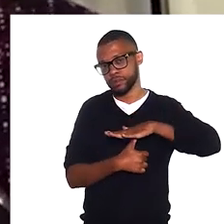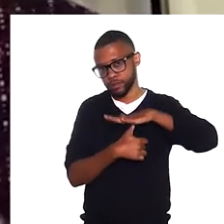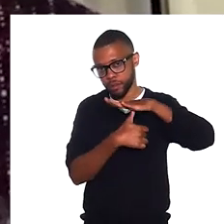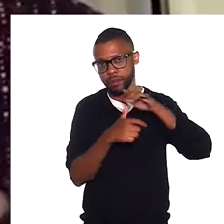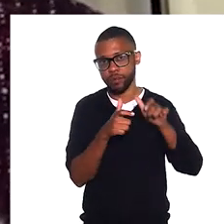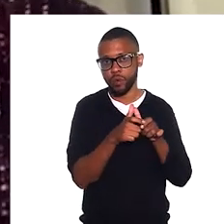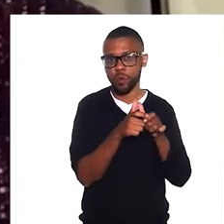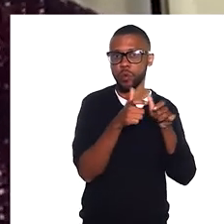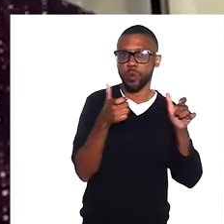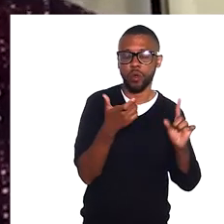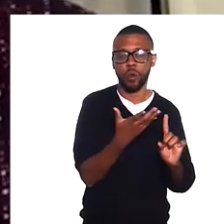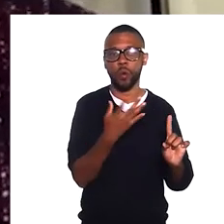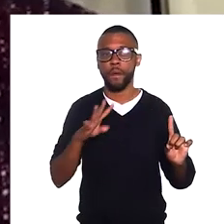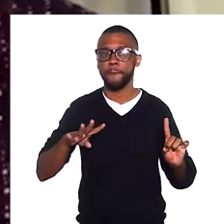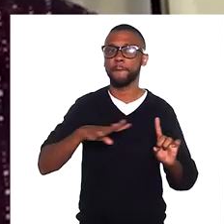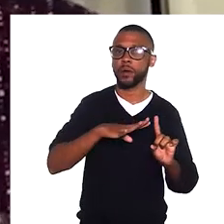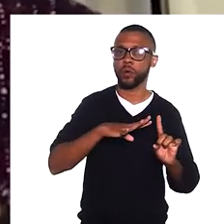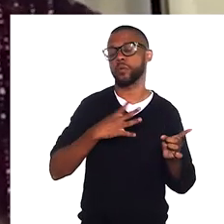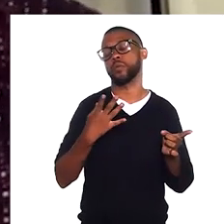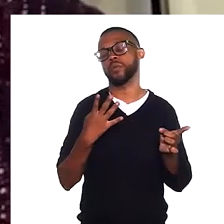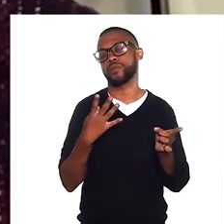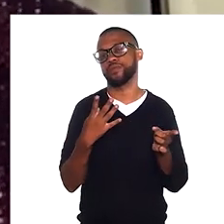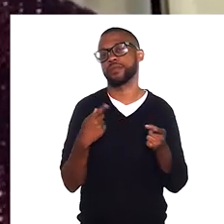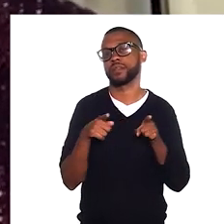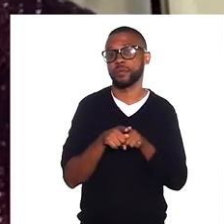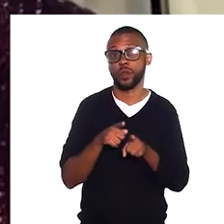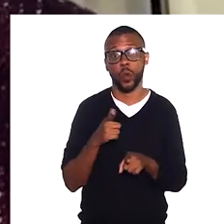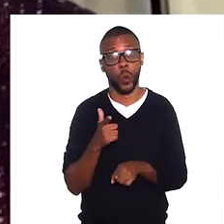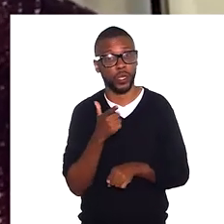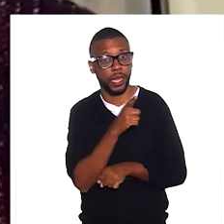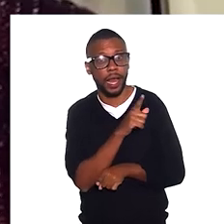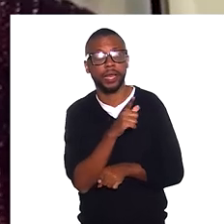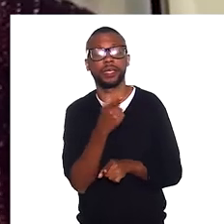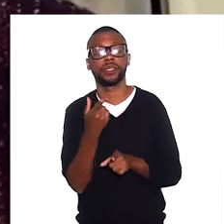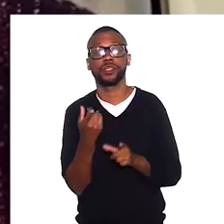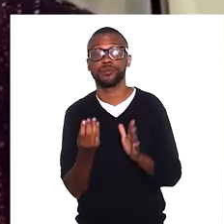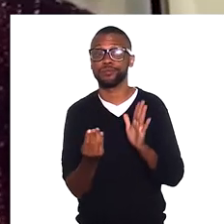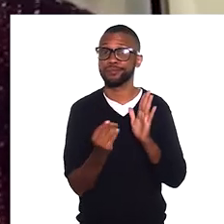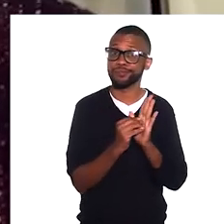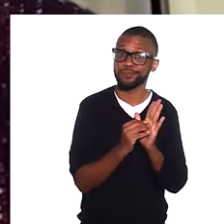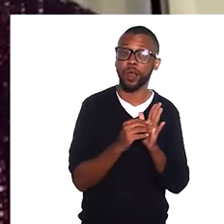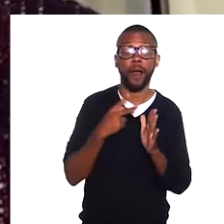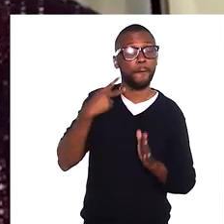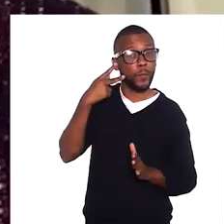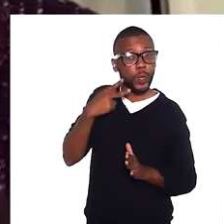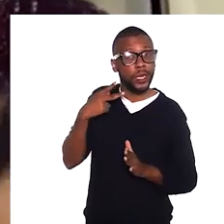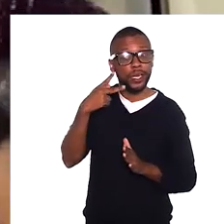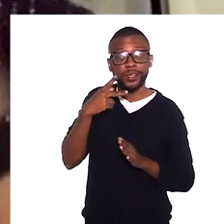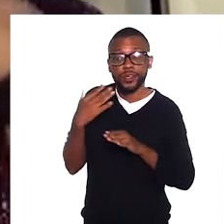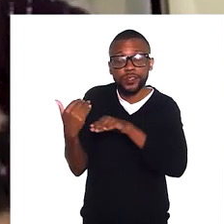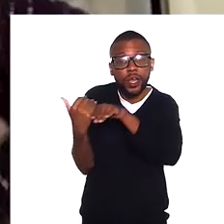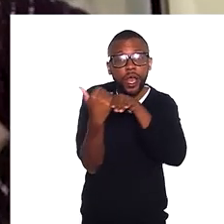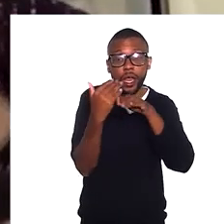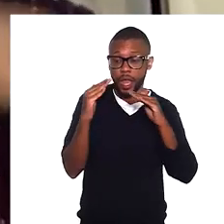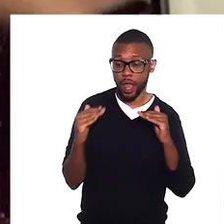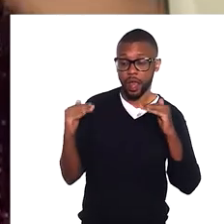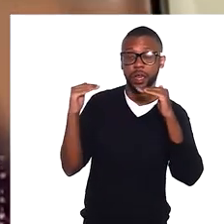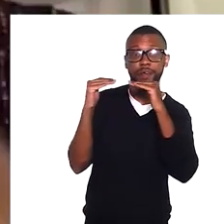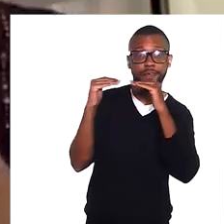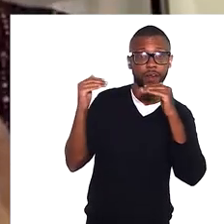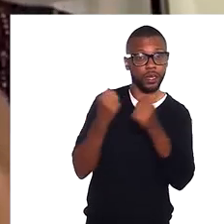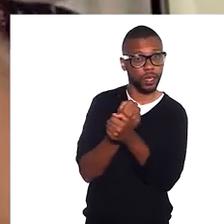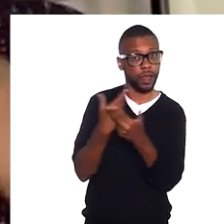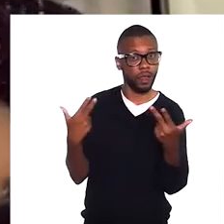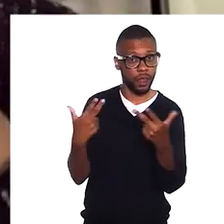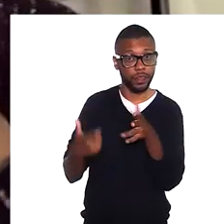instituições. E aí é que a gente consegue fazer a diferença e implementar, de fato, políticas de equidade racial. Então, se antes era a empresa